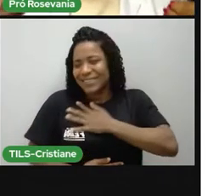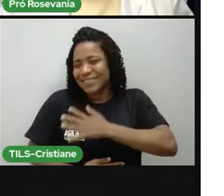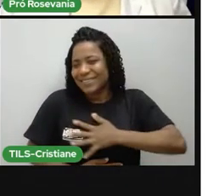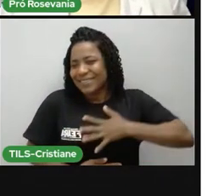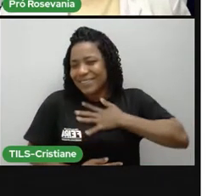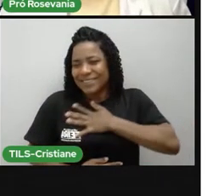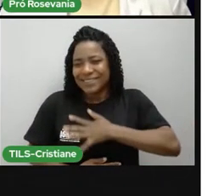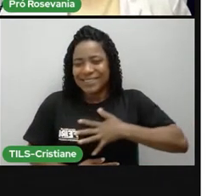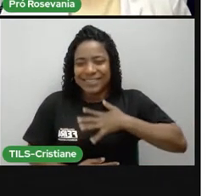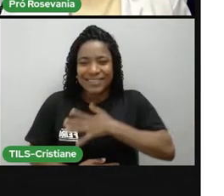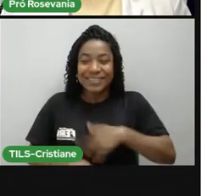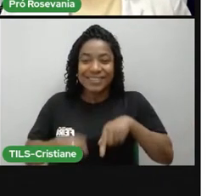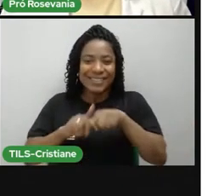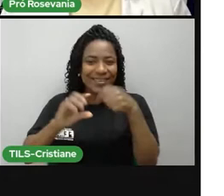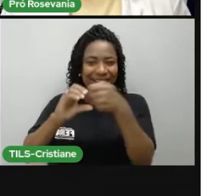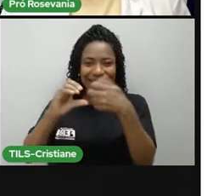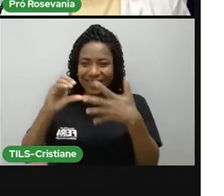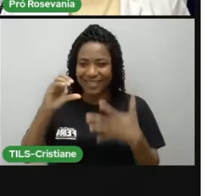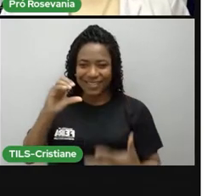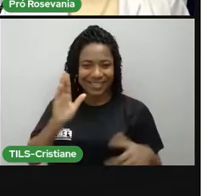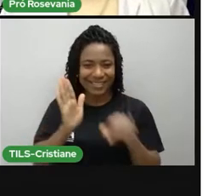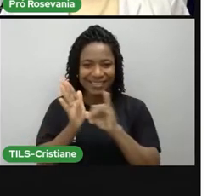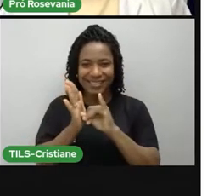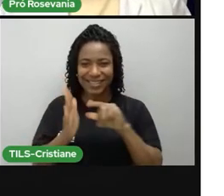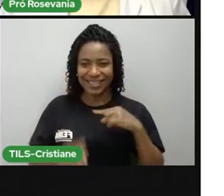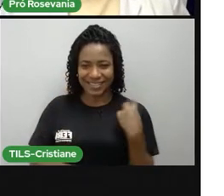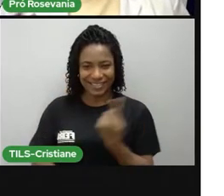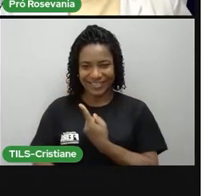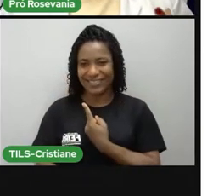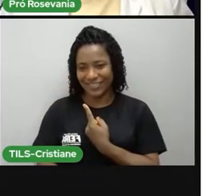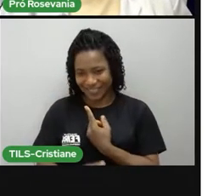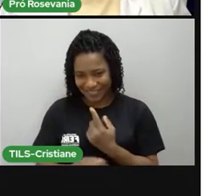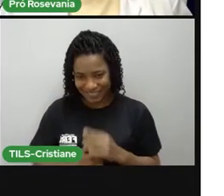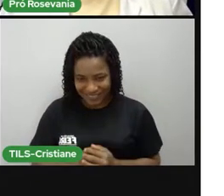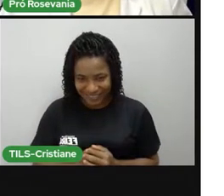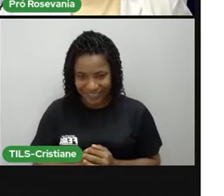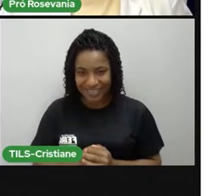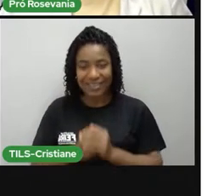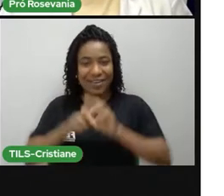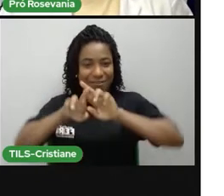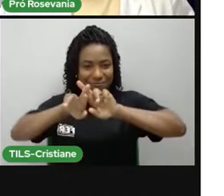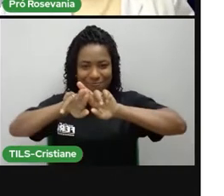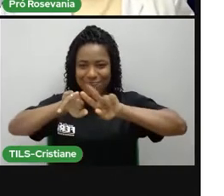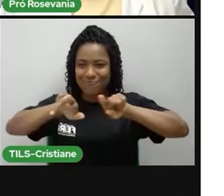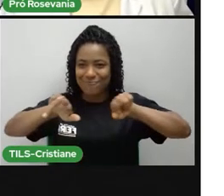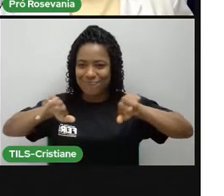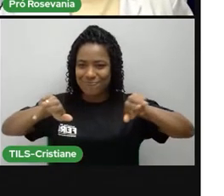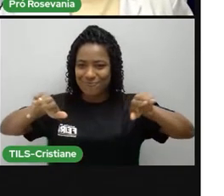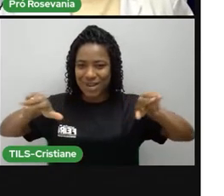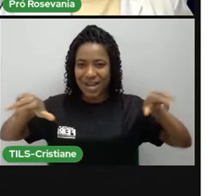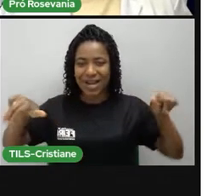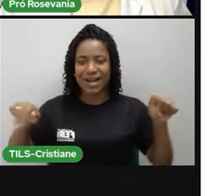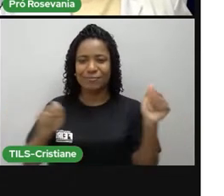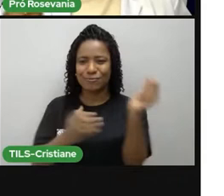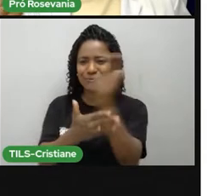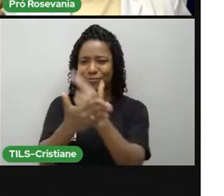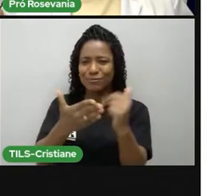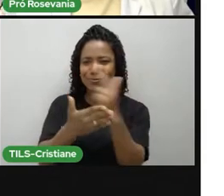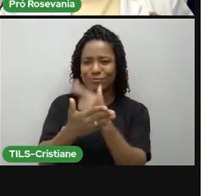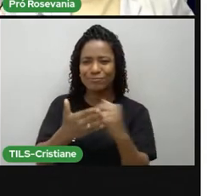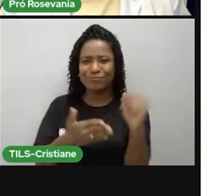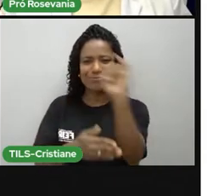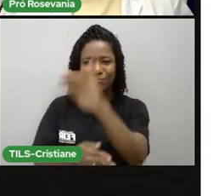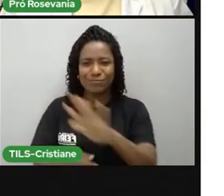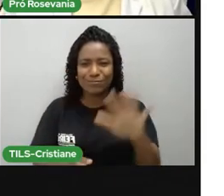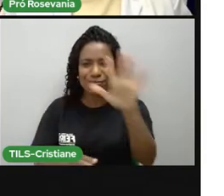dá essa característica de identidade para a gente, e aí eu coloquei uma série de imagens que falam